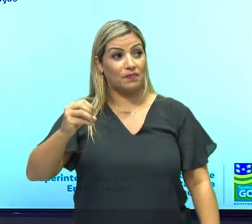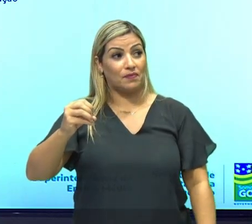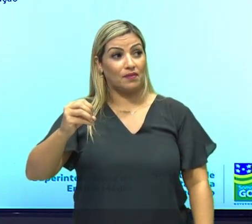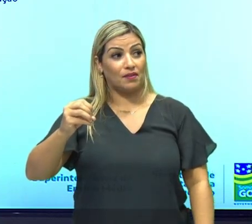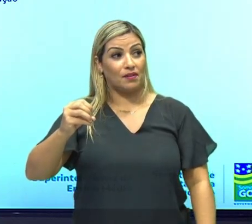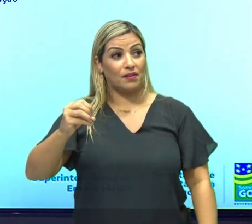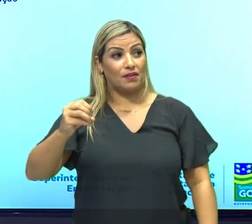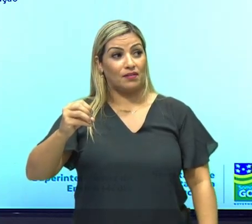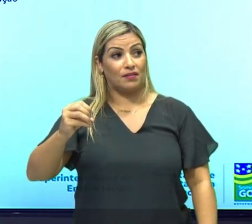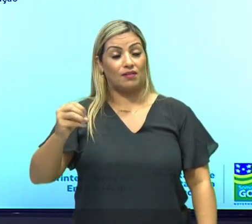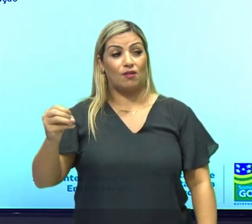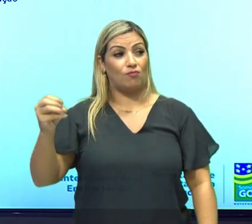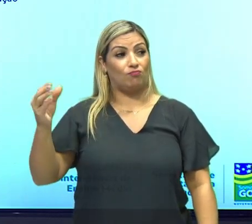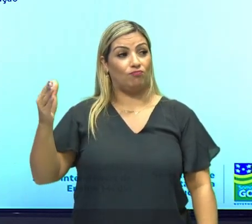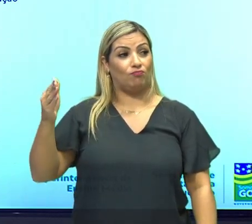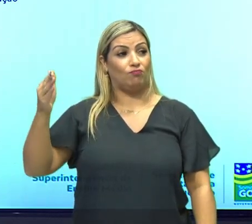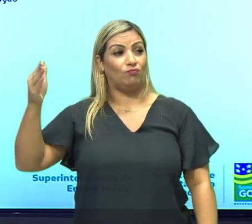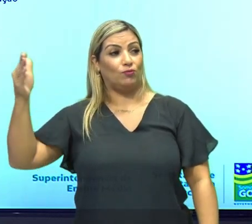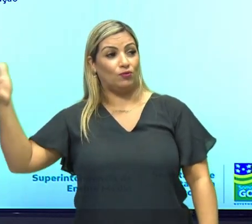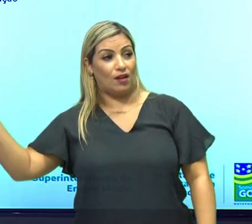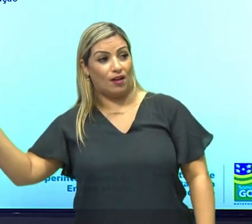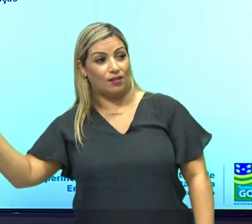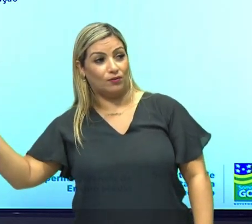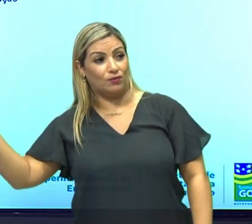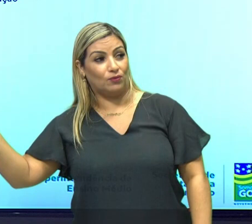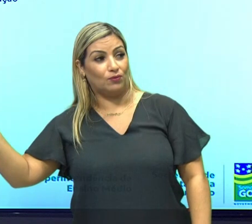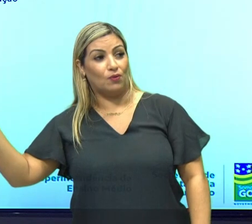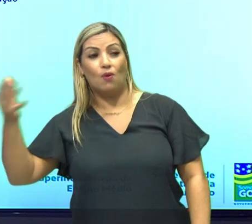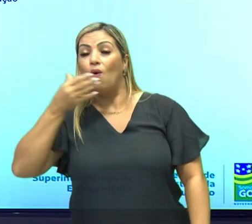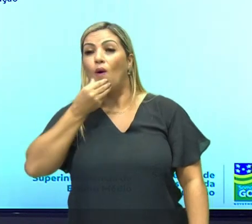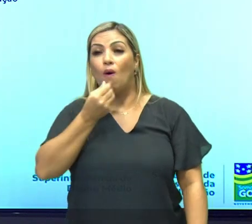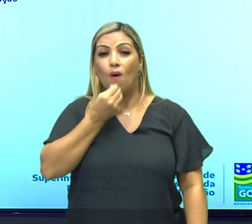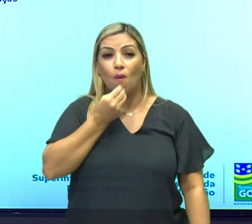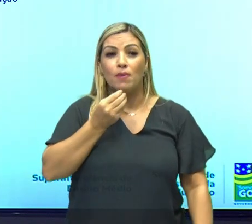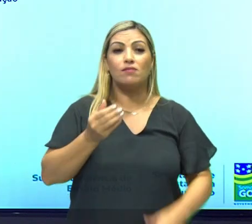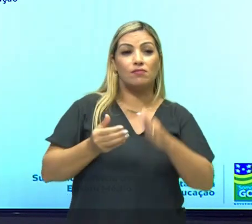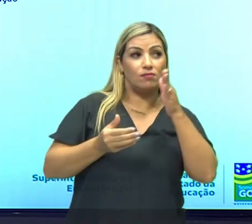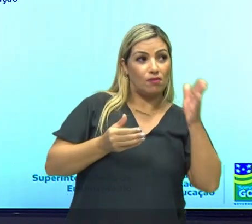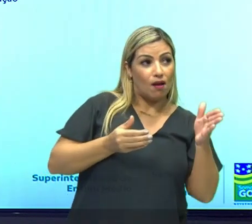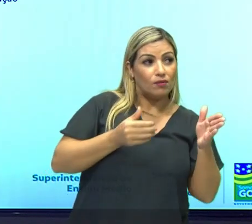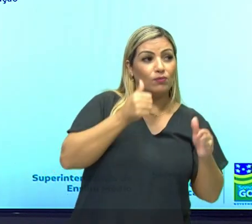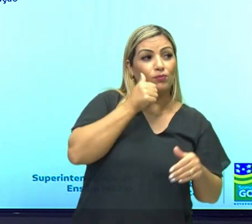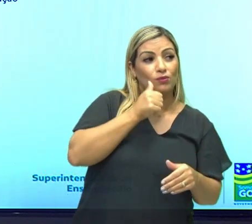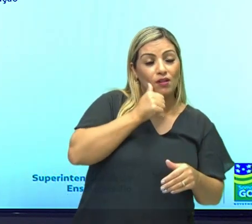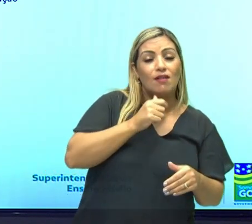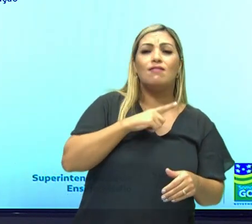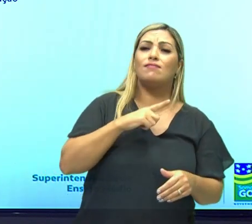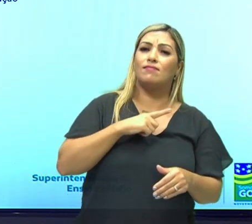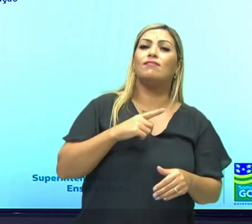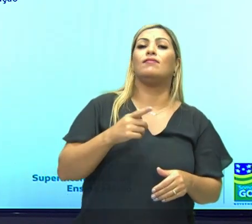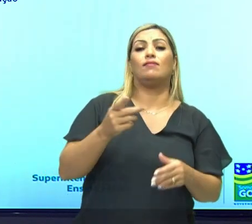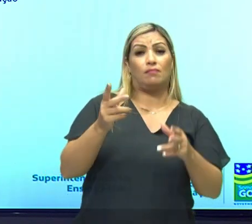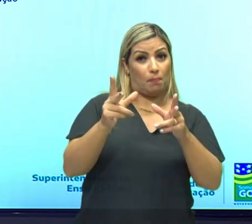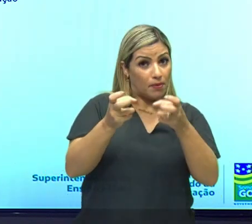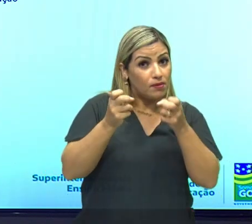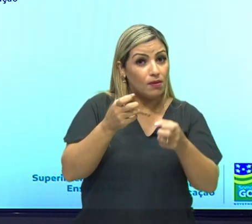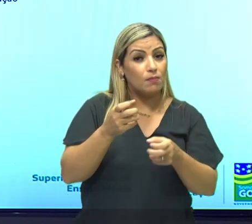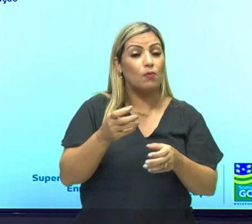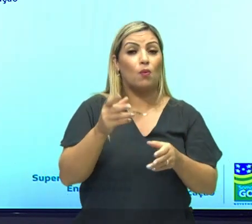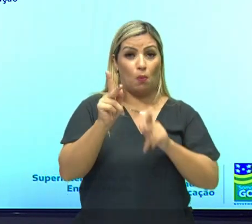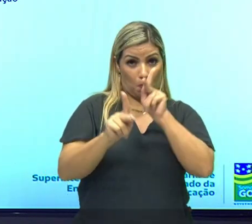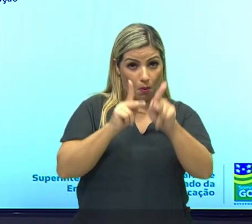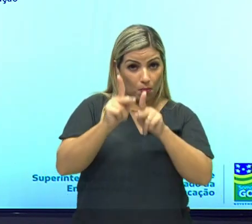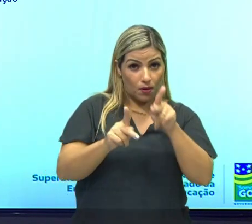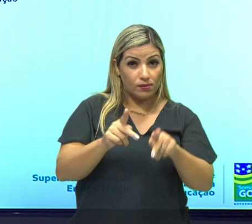tá bom? E desse outro lado, homens, aqui homens. Aqui eu olho a população masculina e de outra a